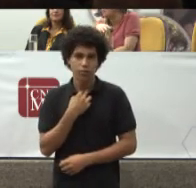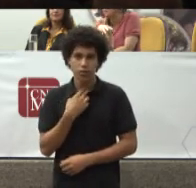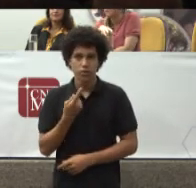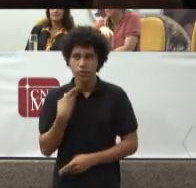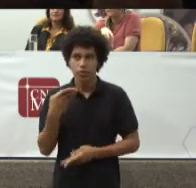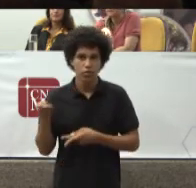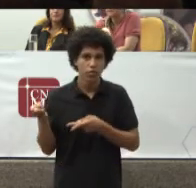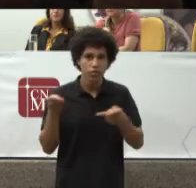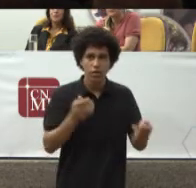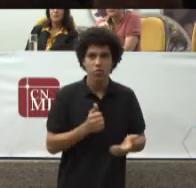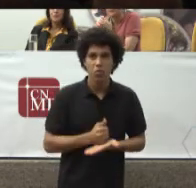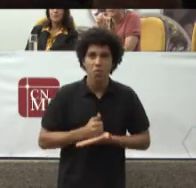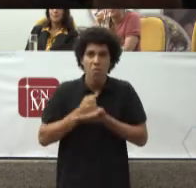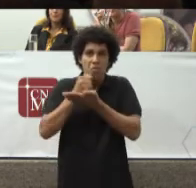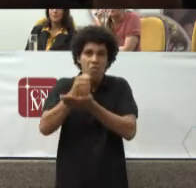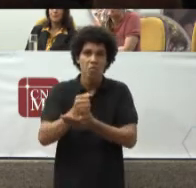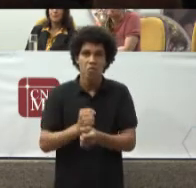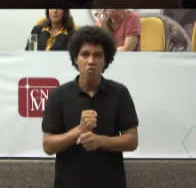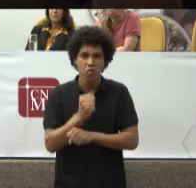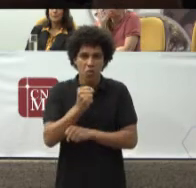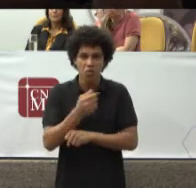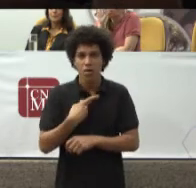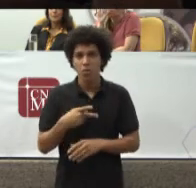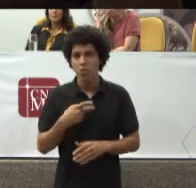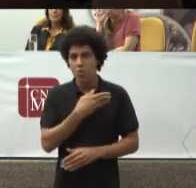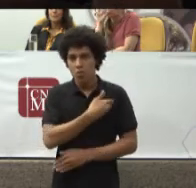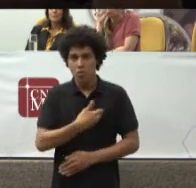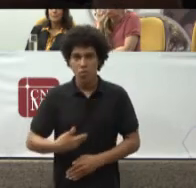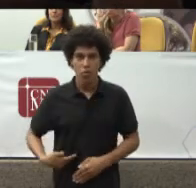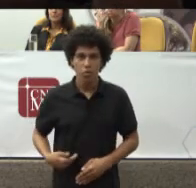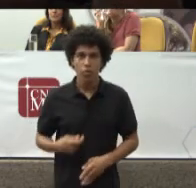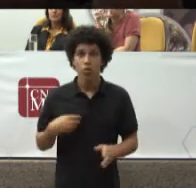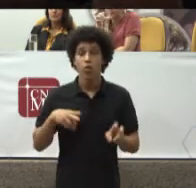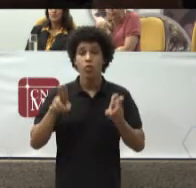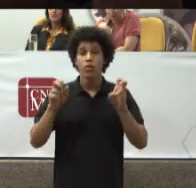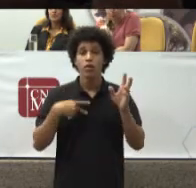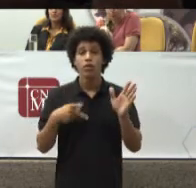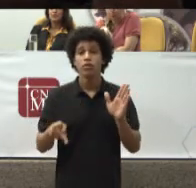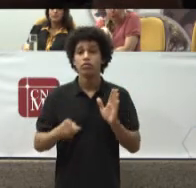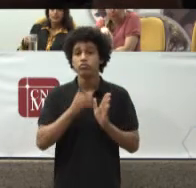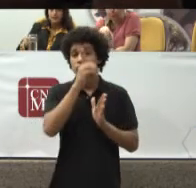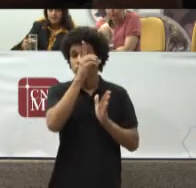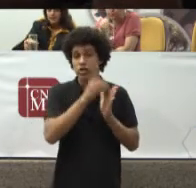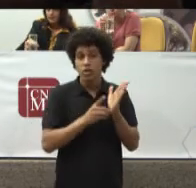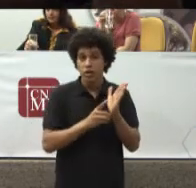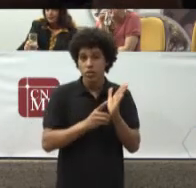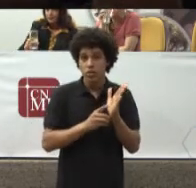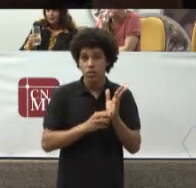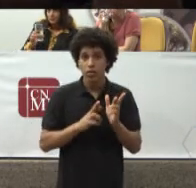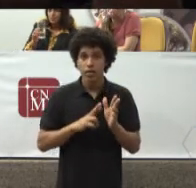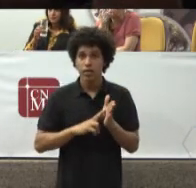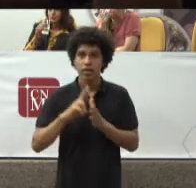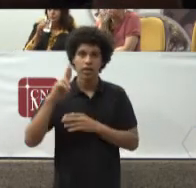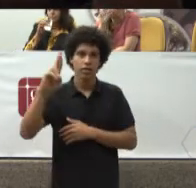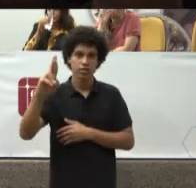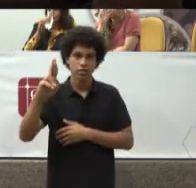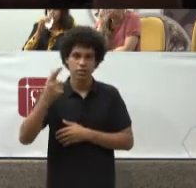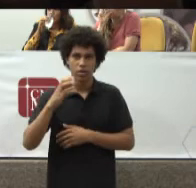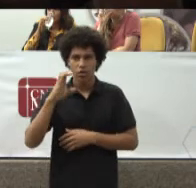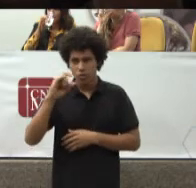público Sobretudo Sobretudo tratar-se De direito Que representa Consequência Constitucional